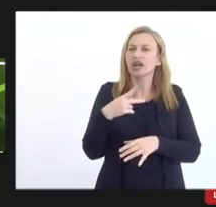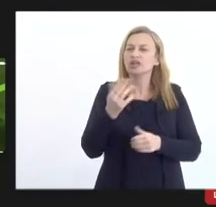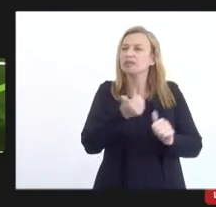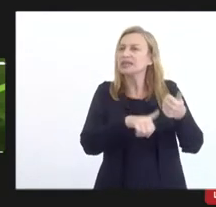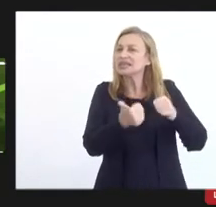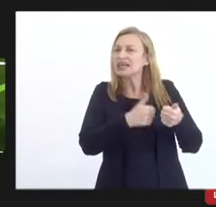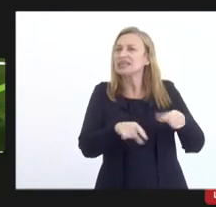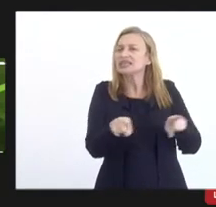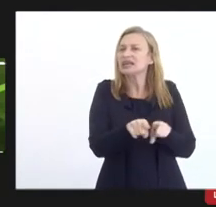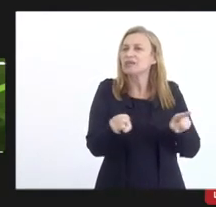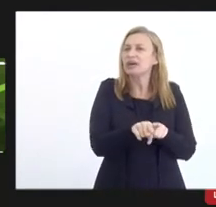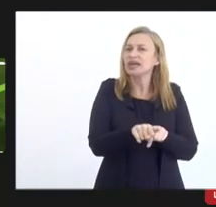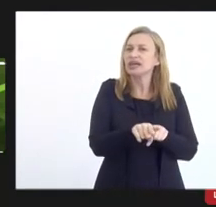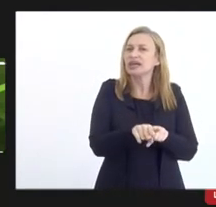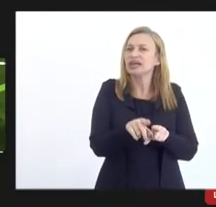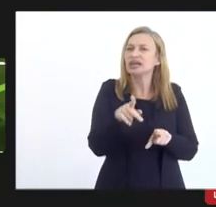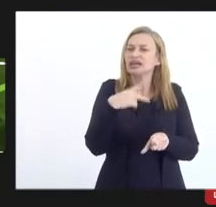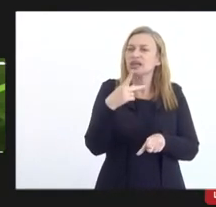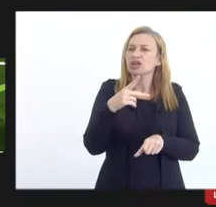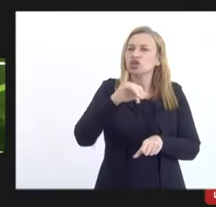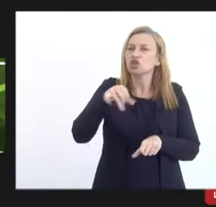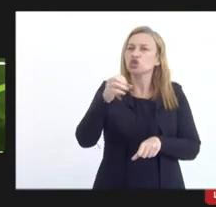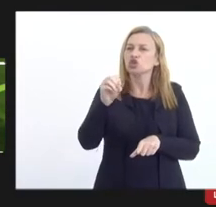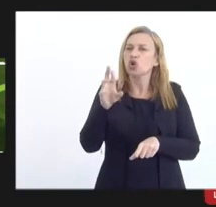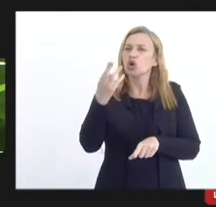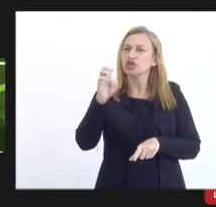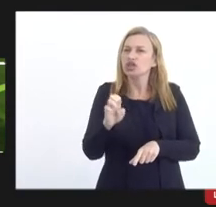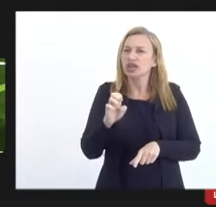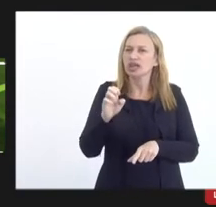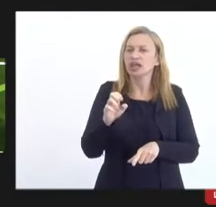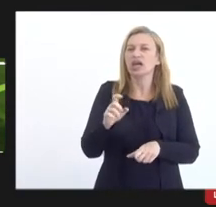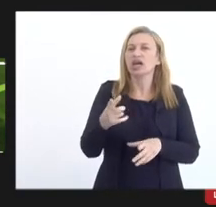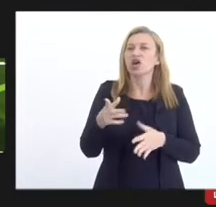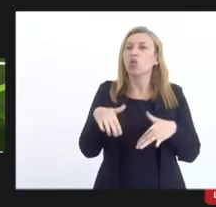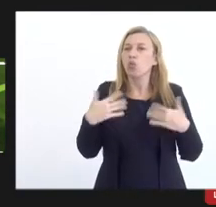dialogando com a fala do Jorge Eduardo porque quando